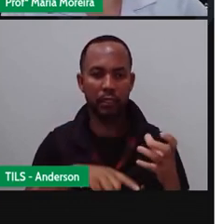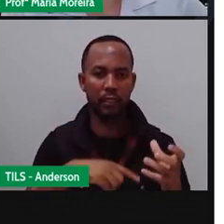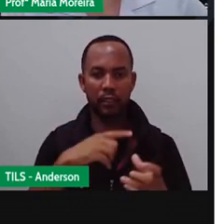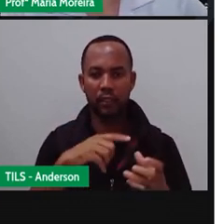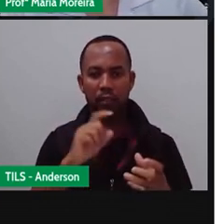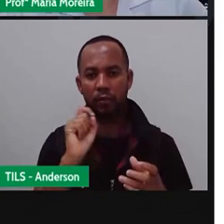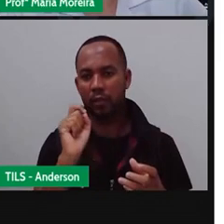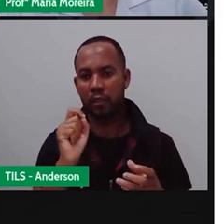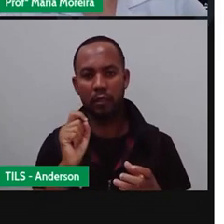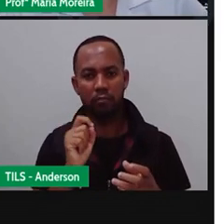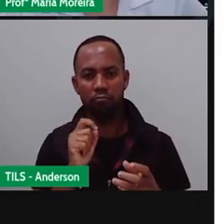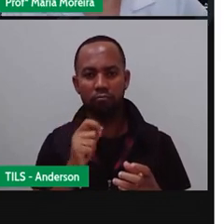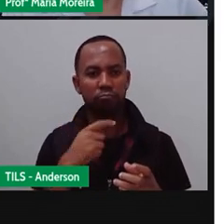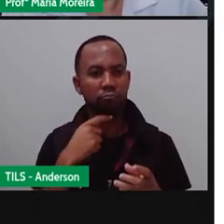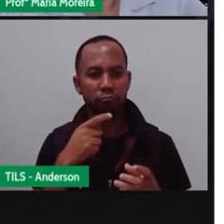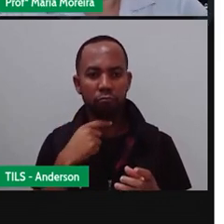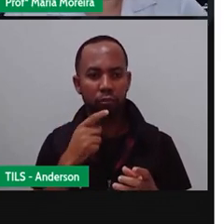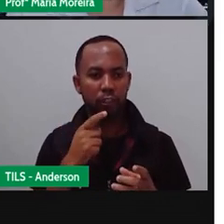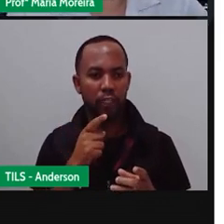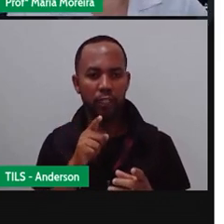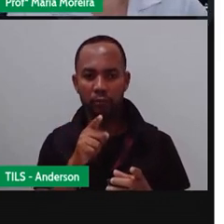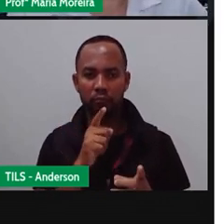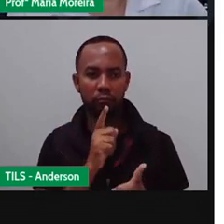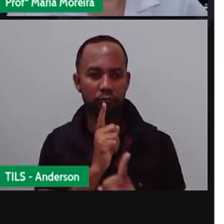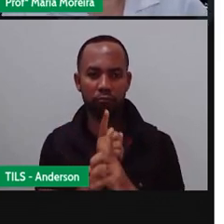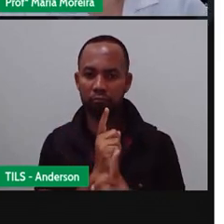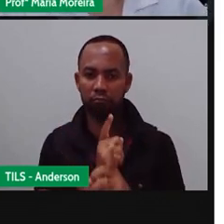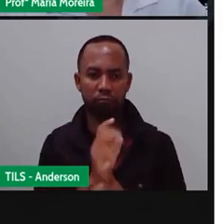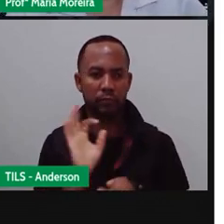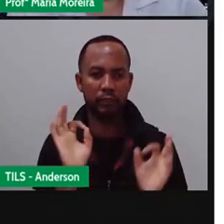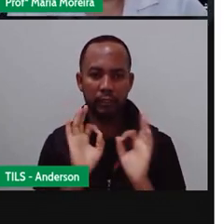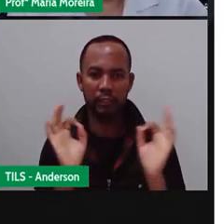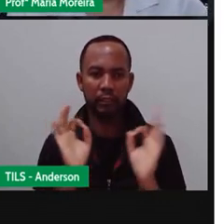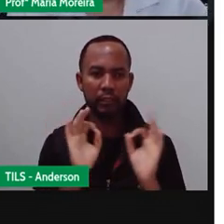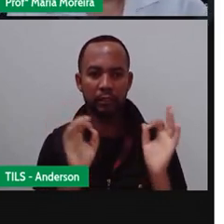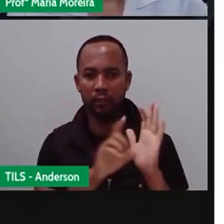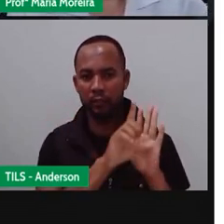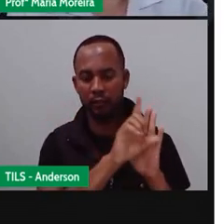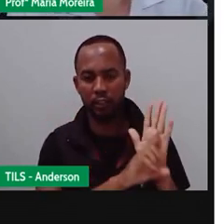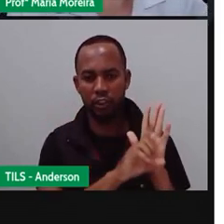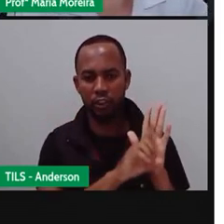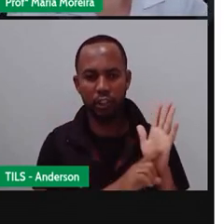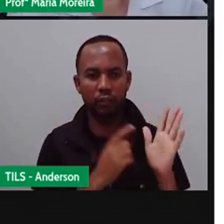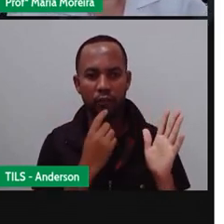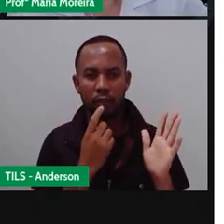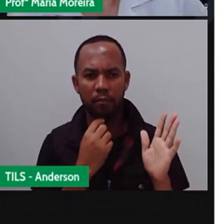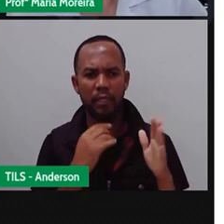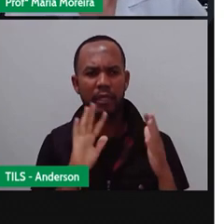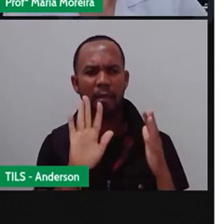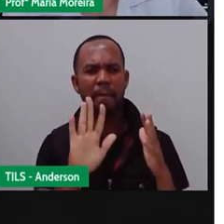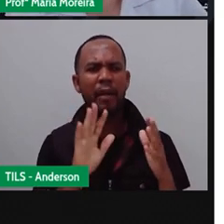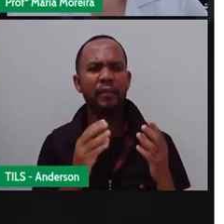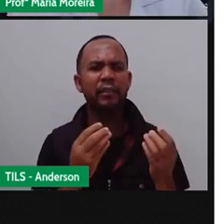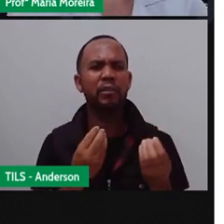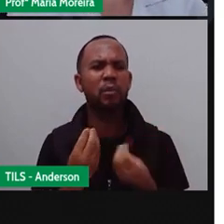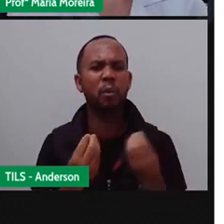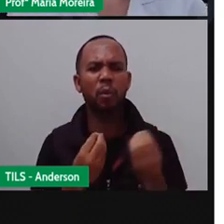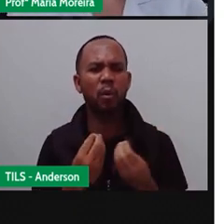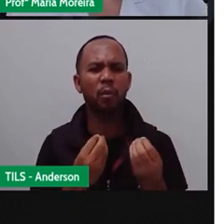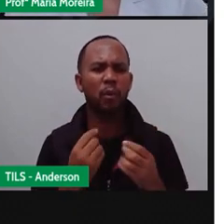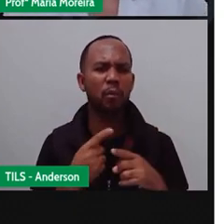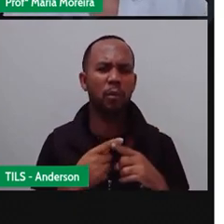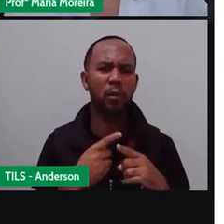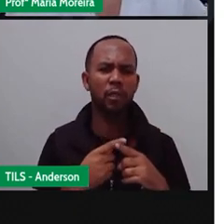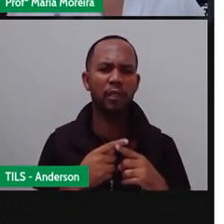não é incluída na lista vermelha. Ô, Pró, como assim? Se existe essa lista, por que que ainda assim existem espécies que não